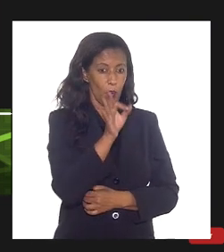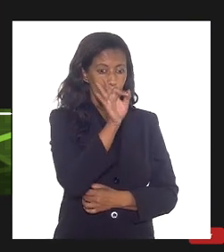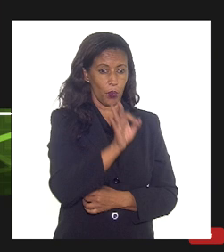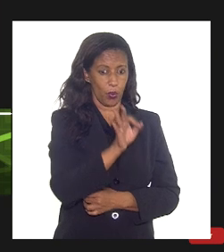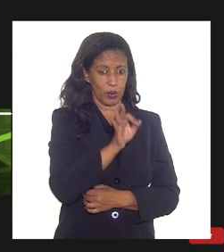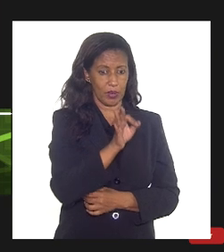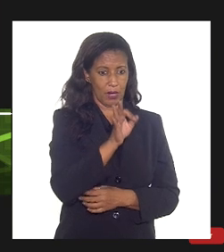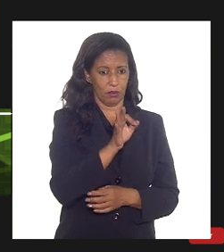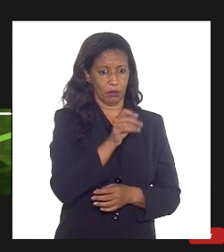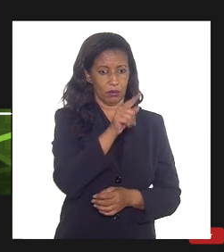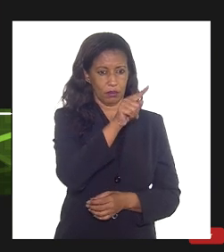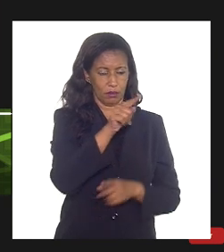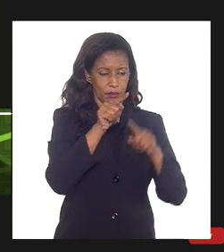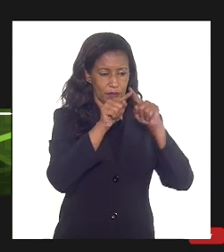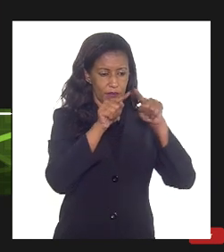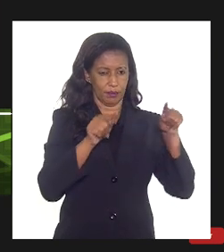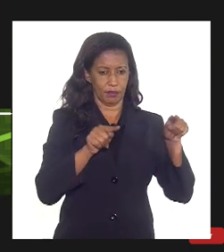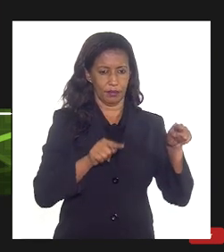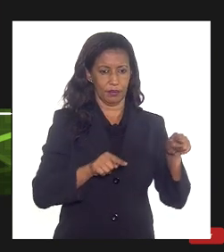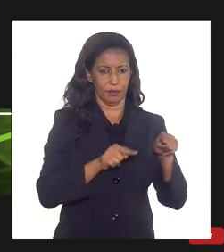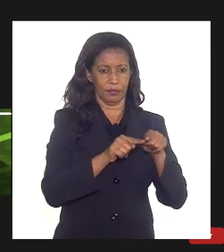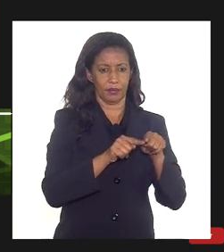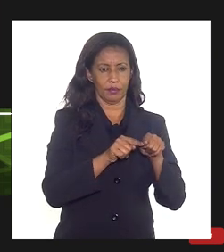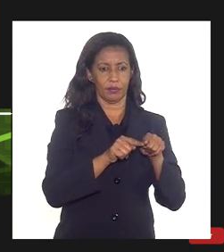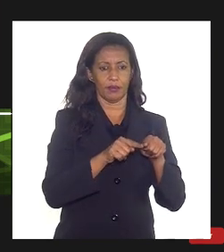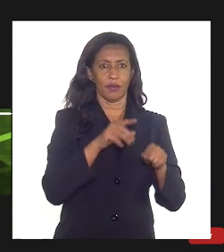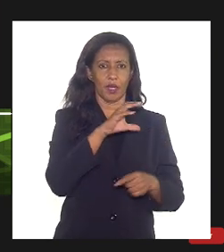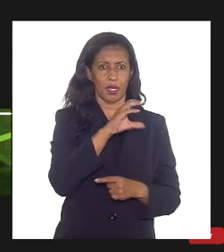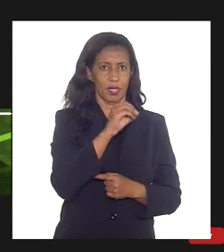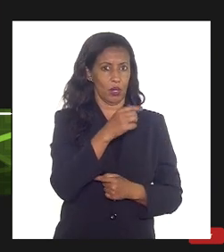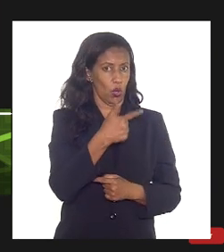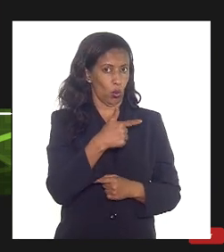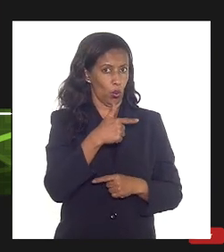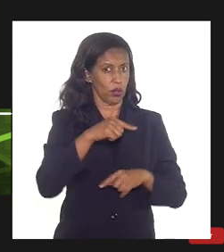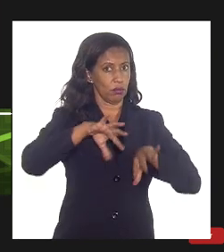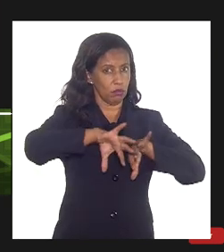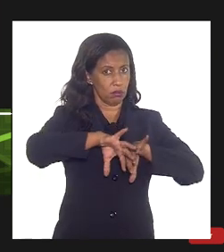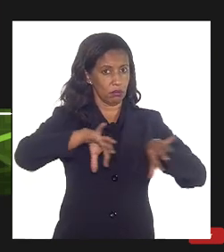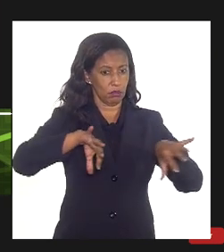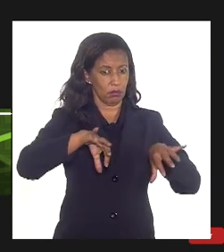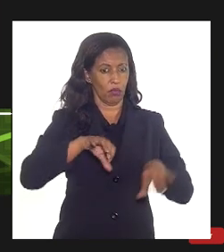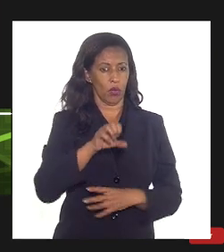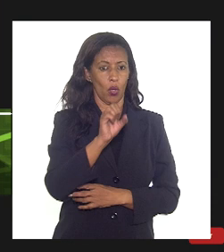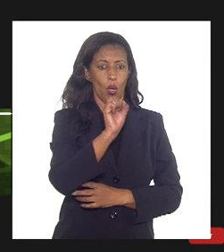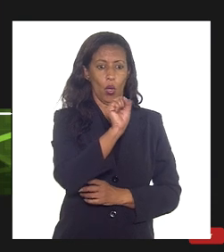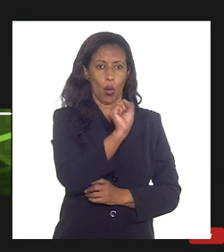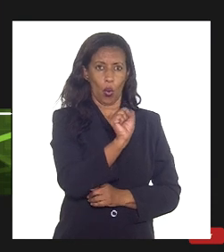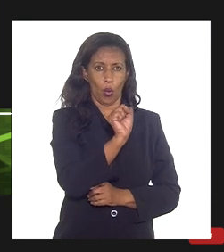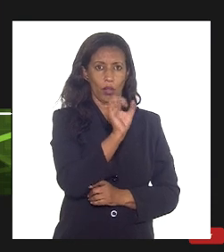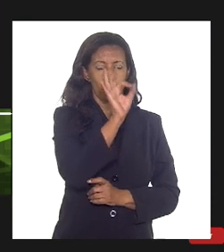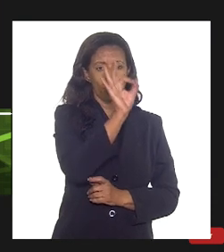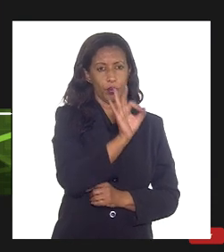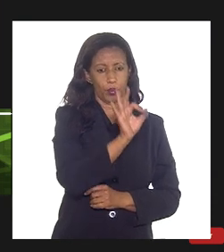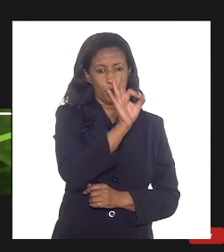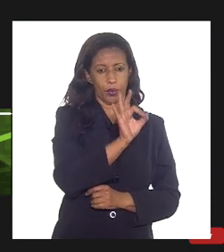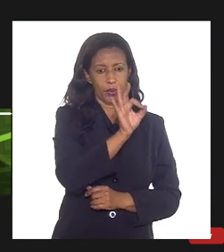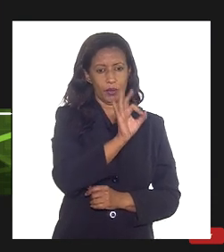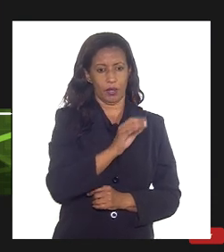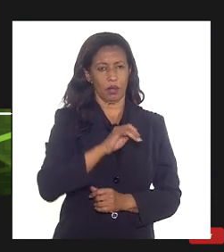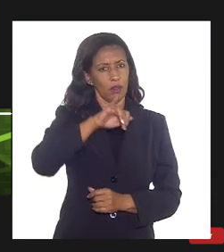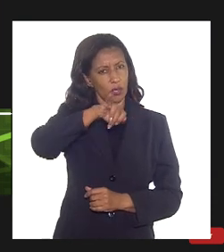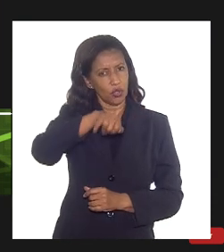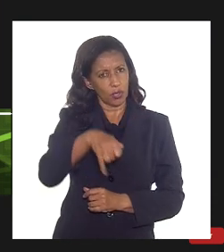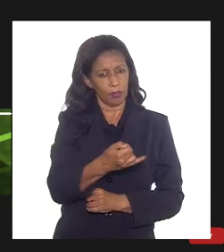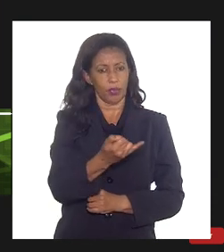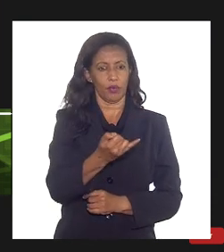ser rejetado por conta da separação aí do CO2 8% ele a gente utiliza o